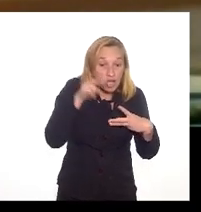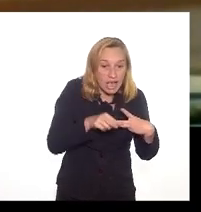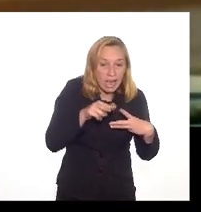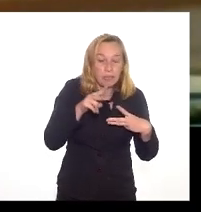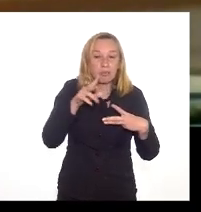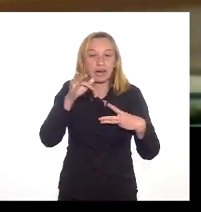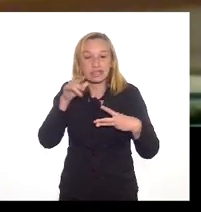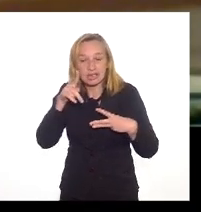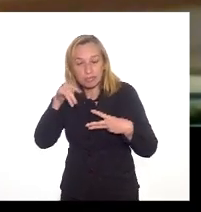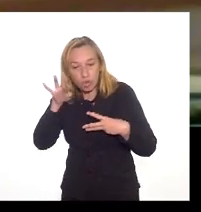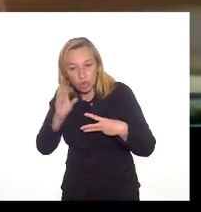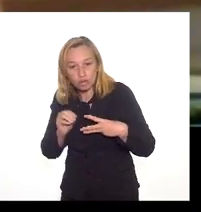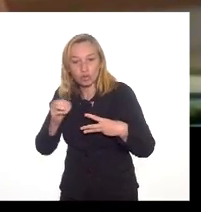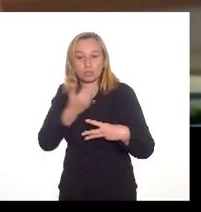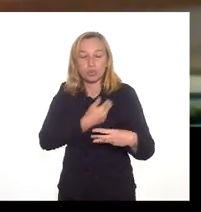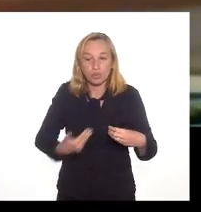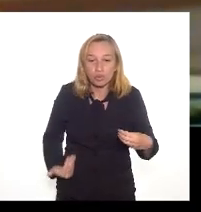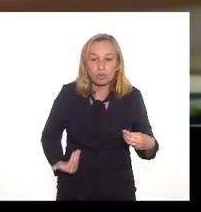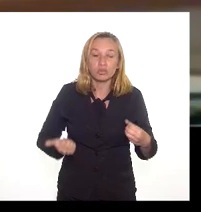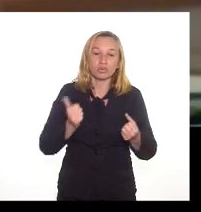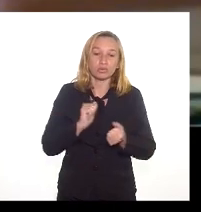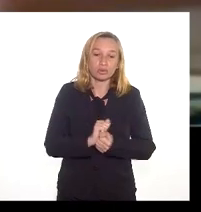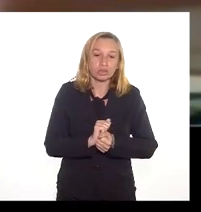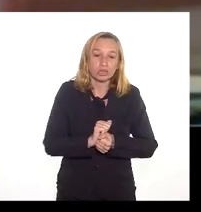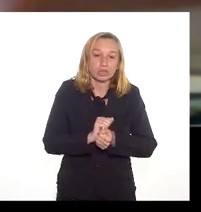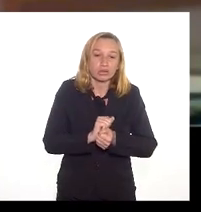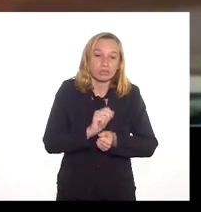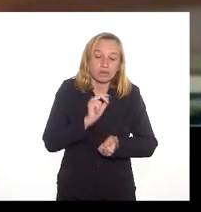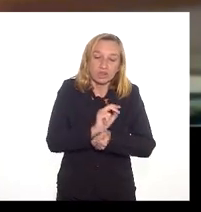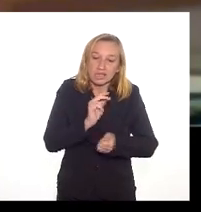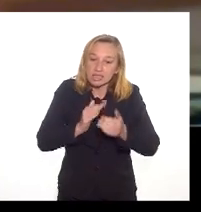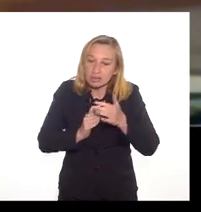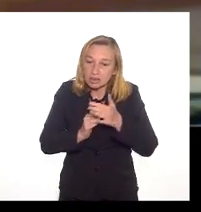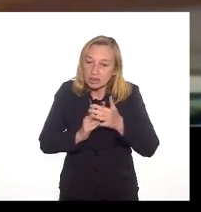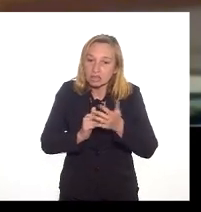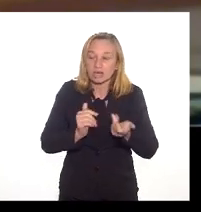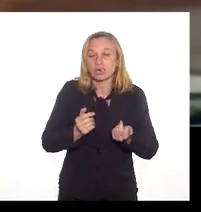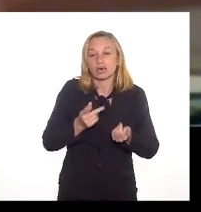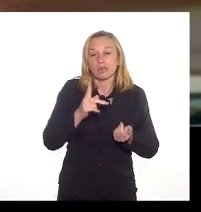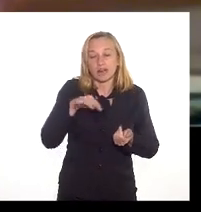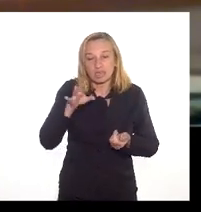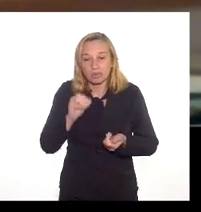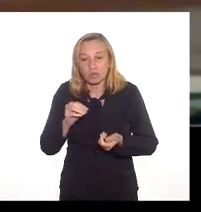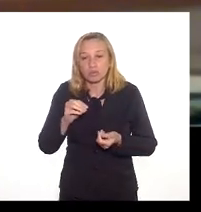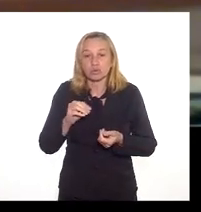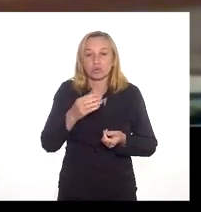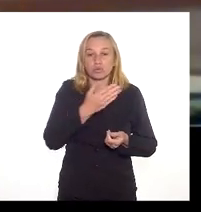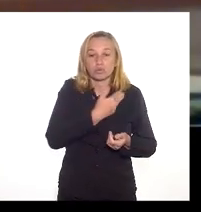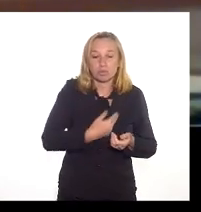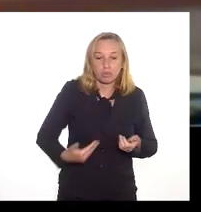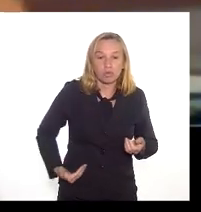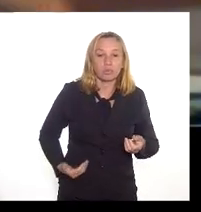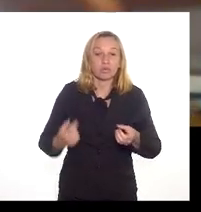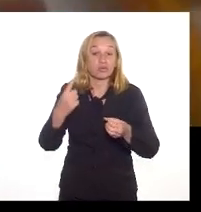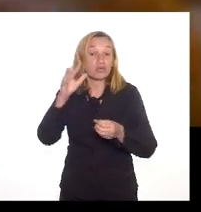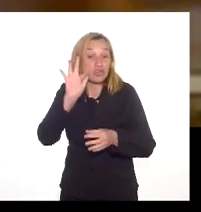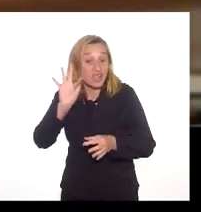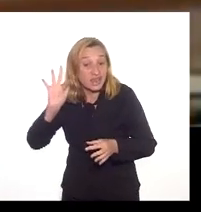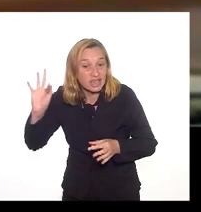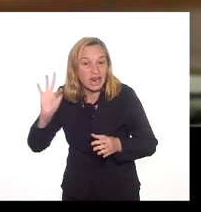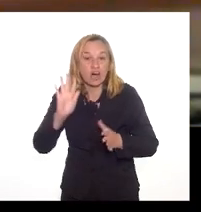público com uma proteção muito estrita principalmente o patrimônio público federal para que qualquer